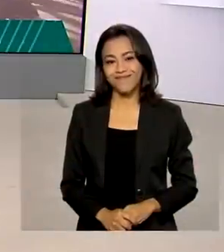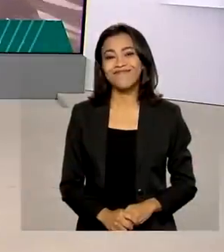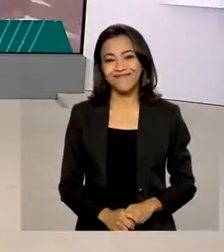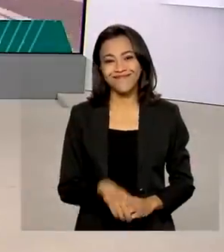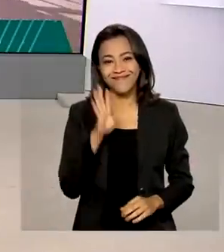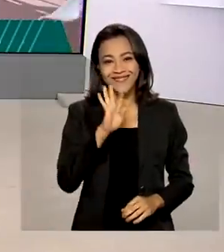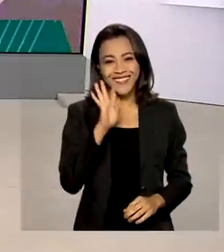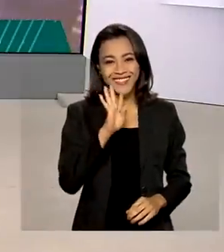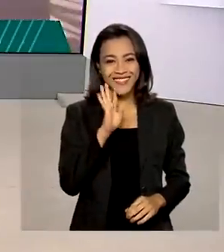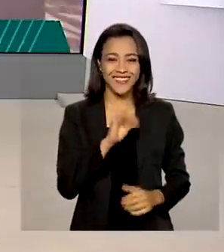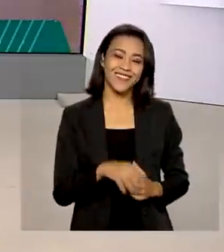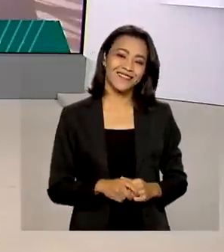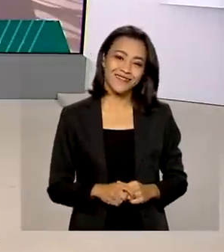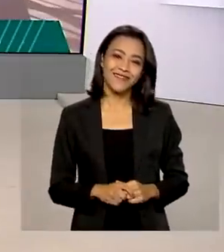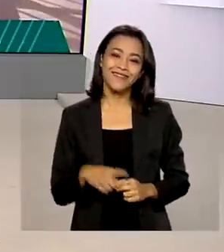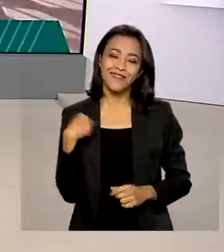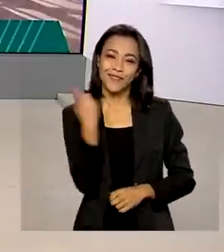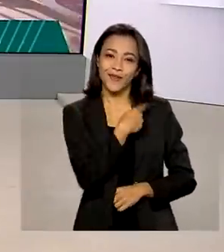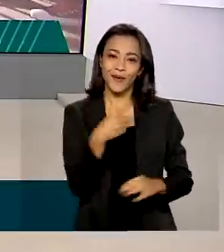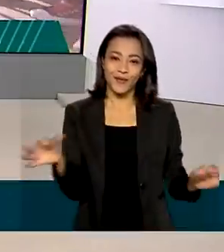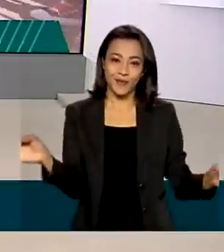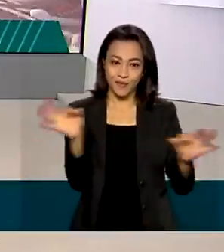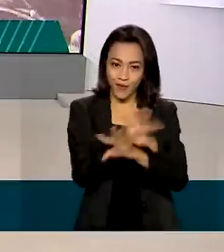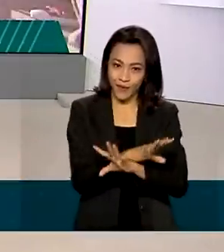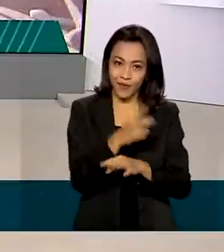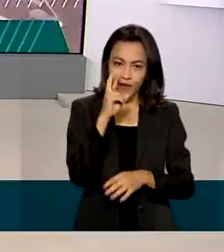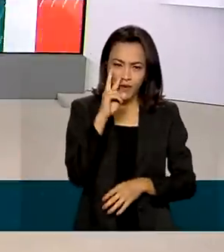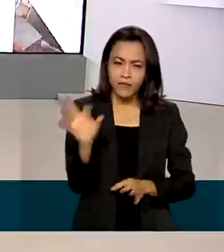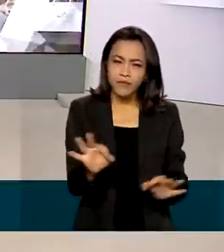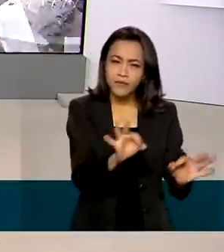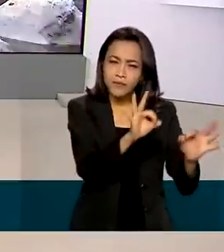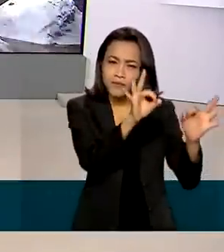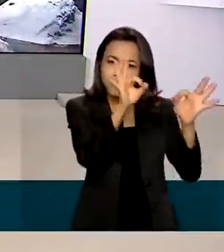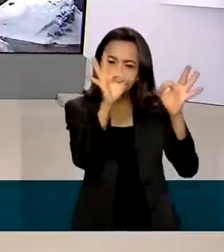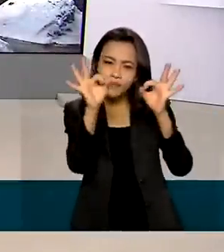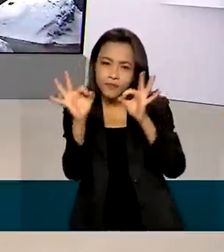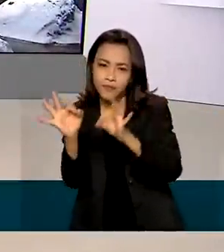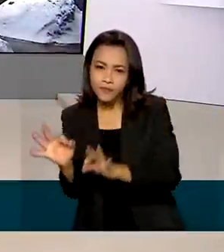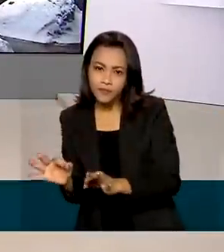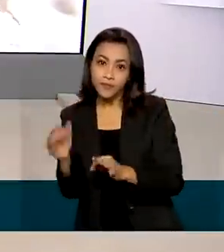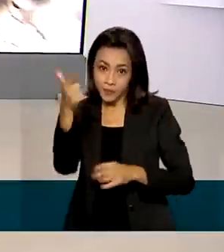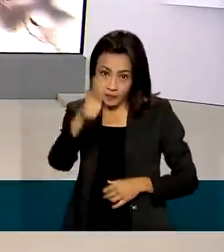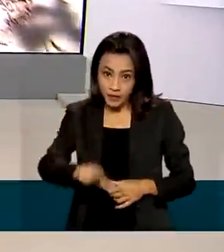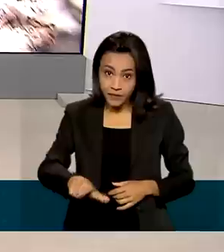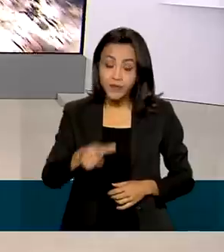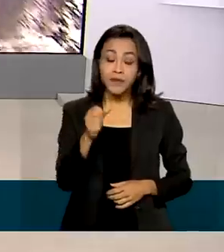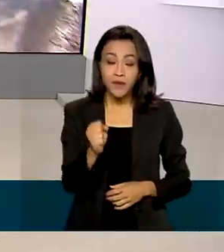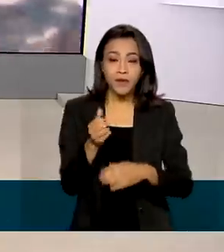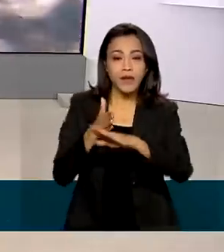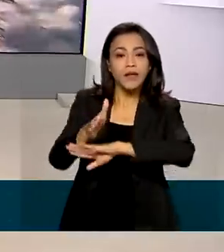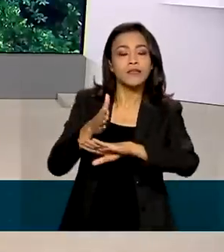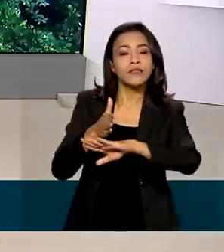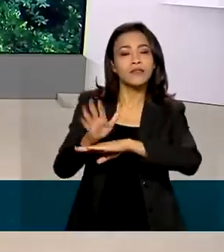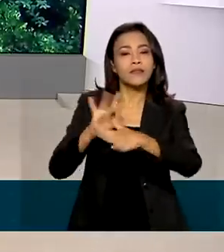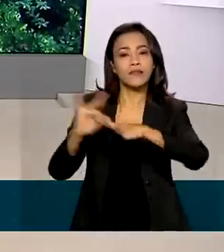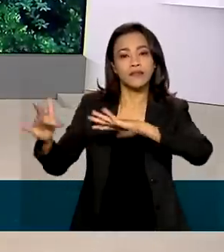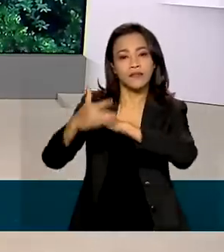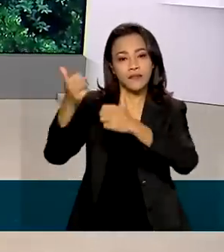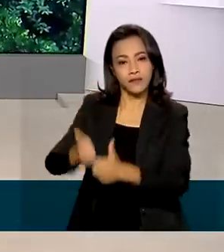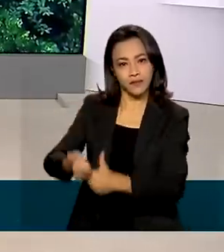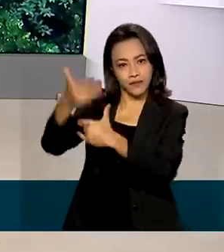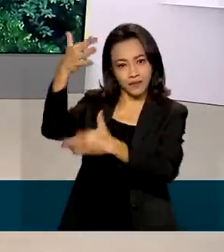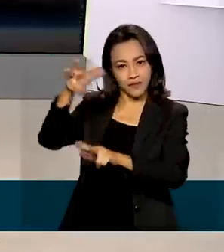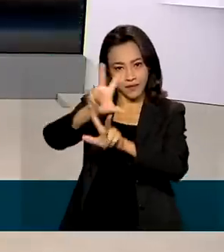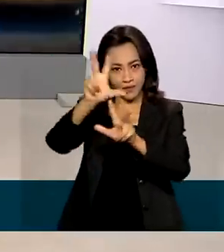Bacana, né? E a gente fica por aqui. Para rever as reportagens do Brasil em dia, acesse as redes sociais